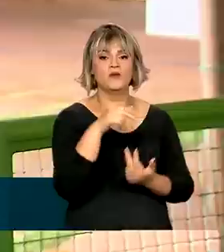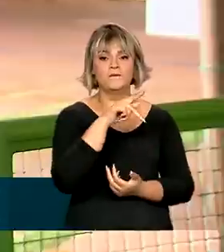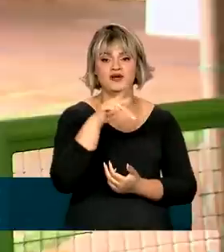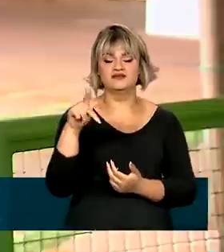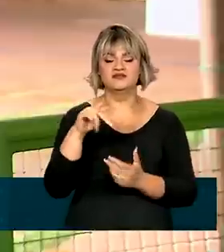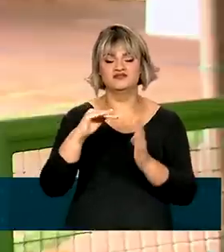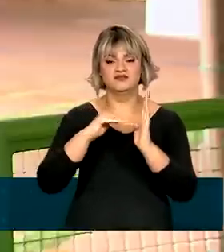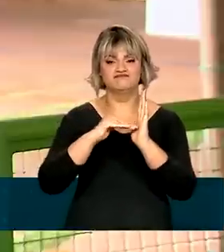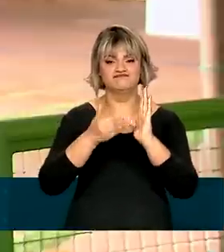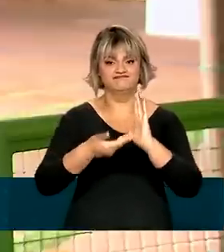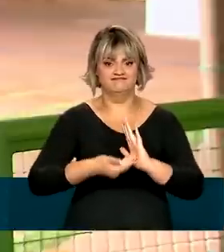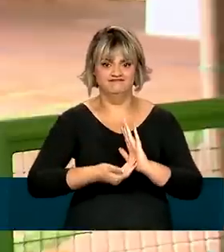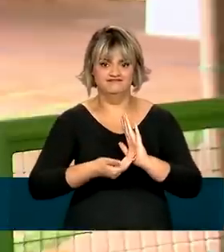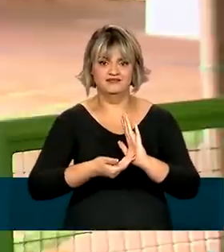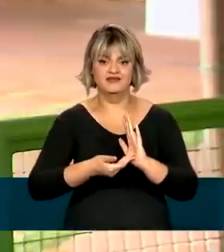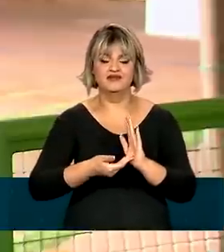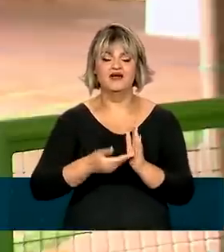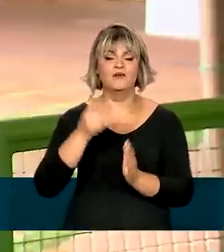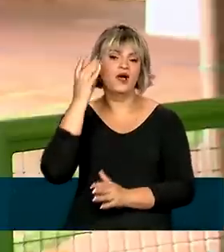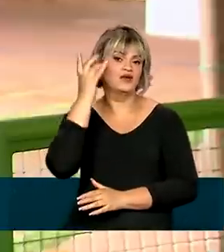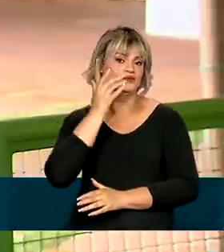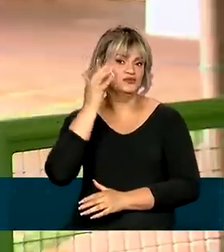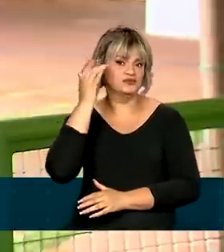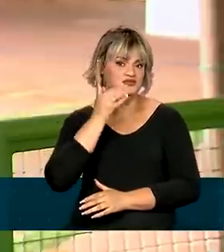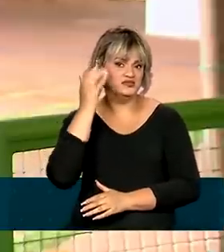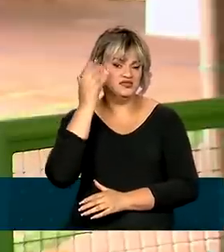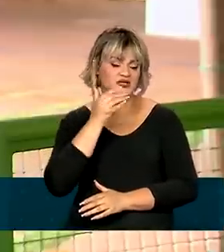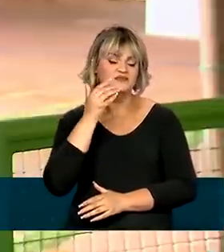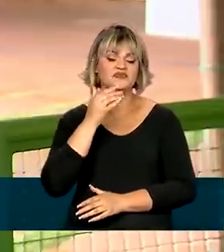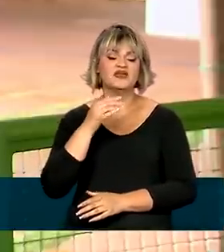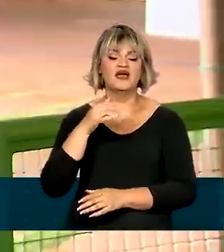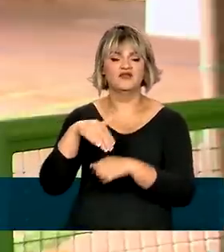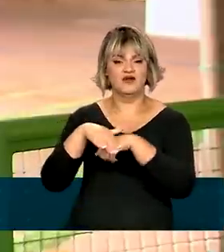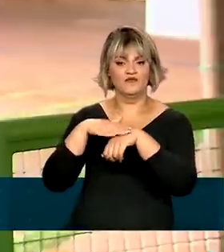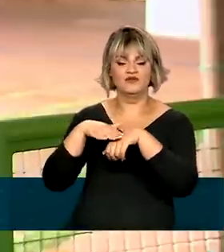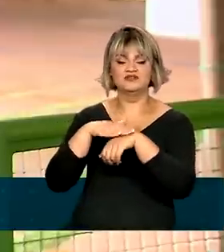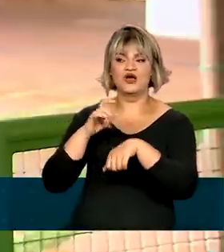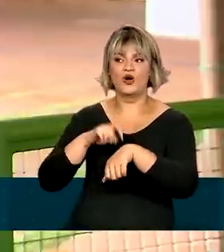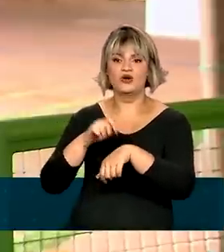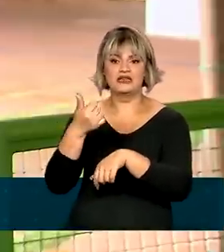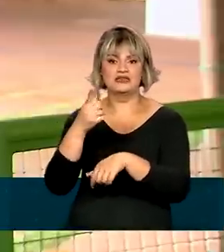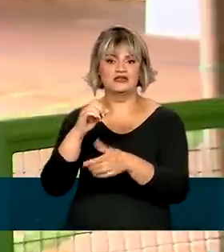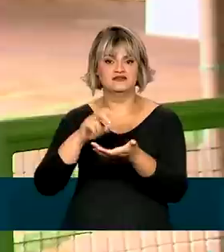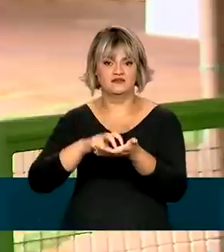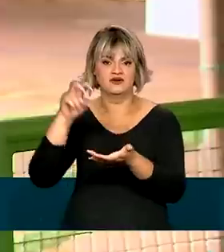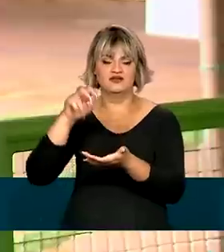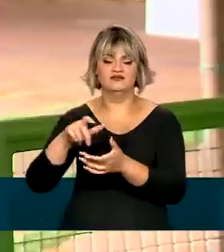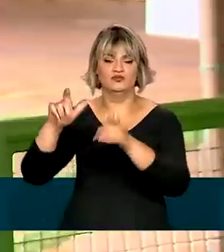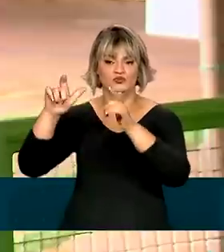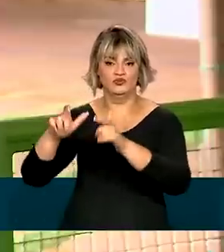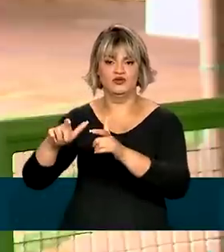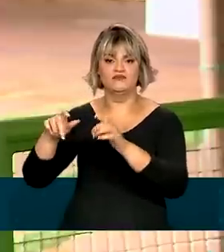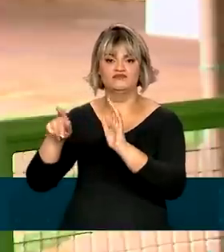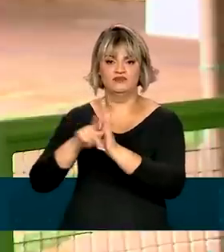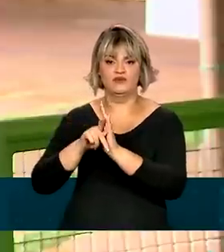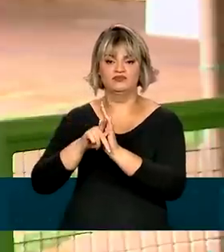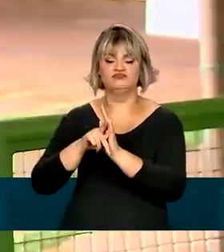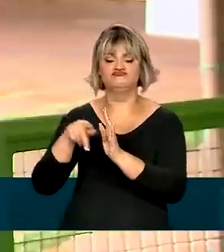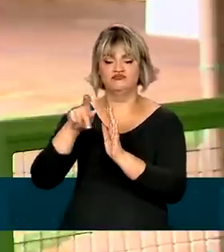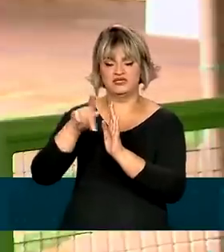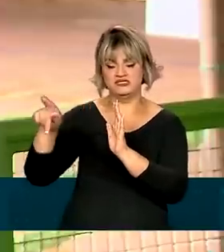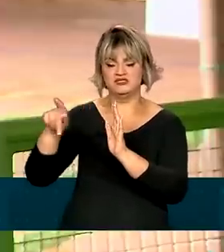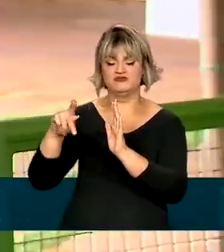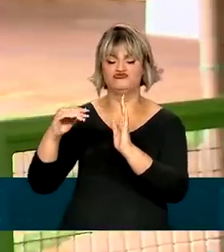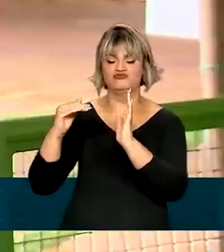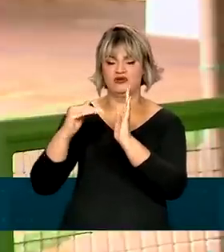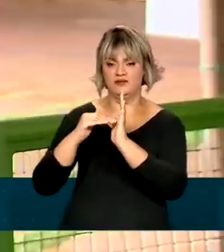da Câmara e do Senado. Com Arthur Lira, da Câmara, o encontro será às 10 horas da manhã na residência oficial do presidente da Câmara.